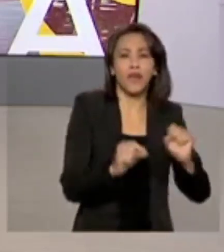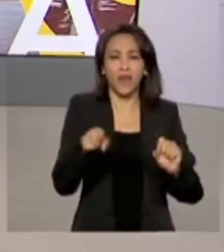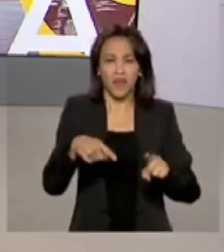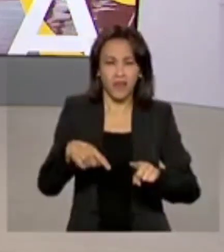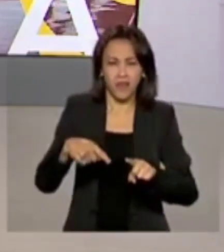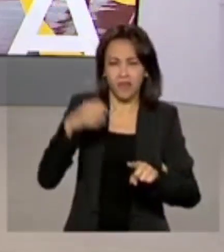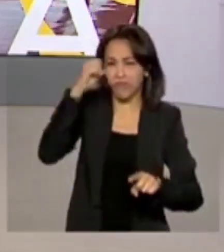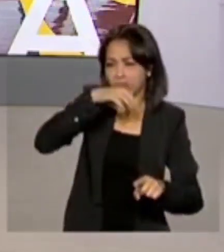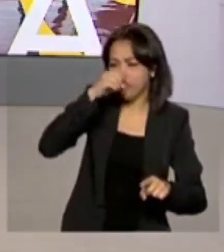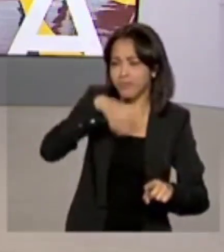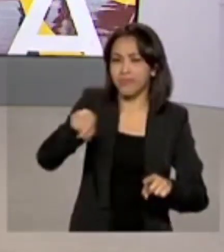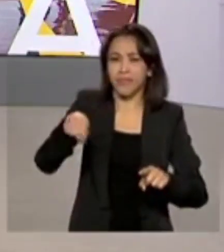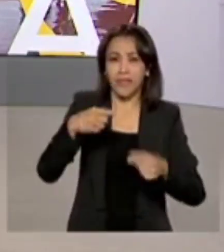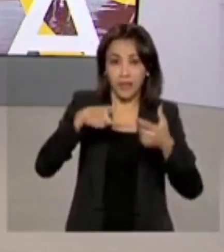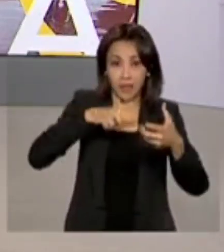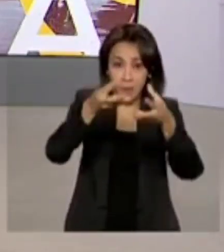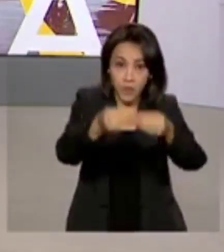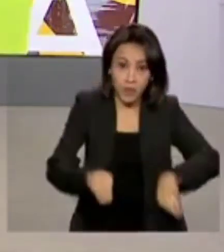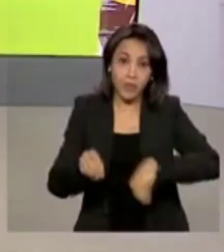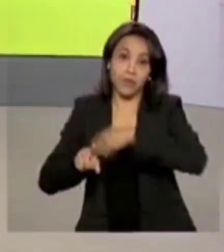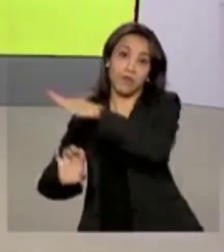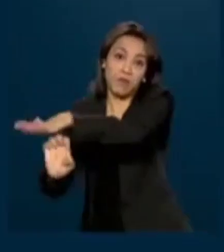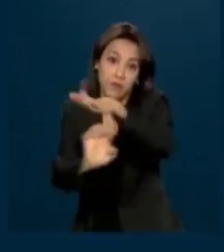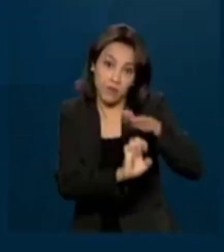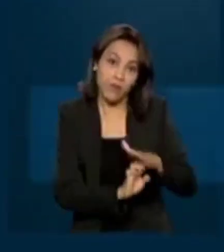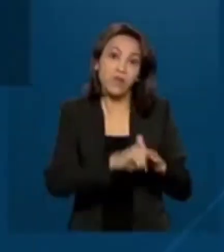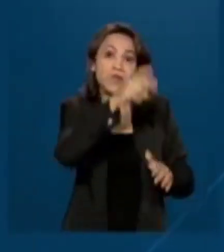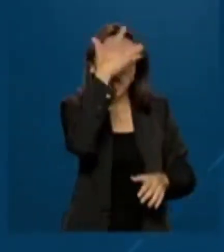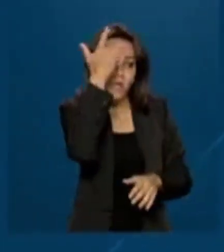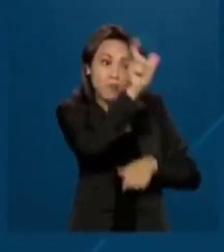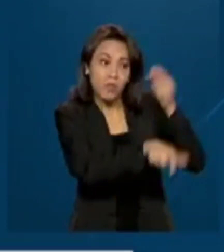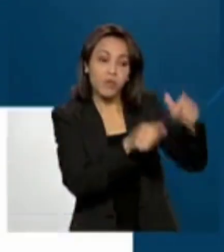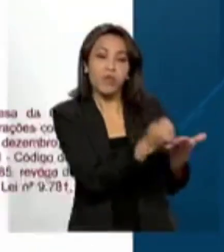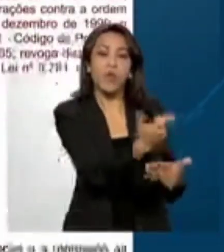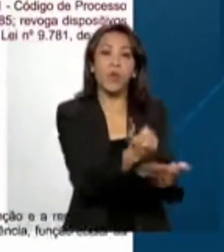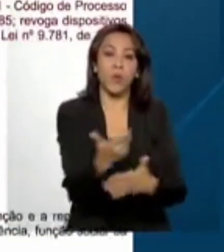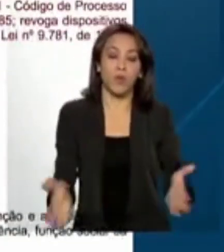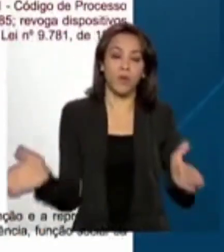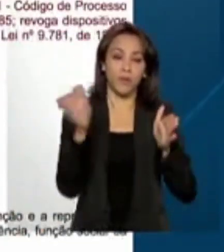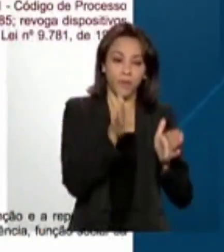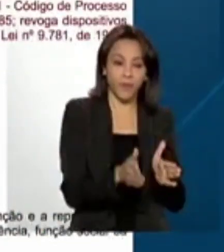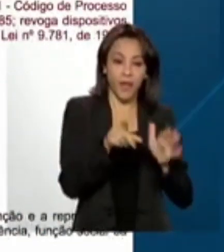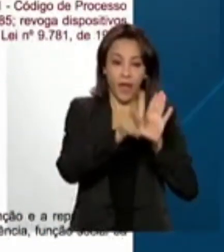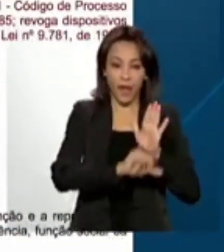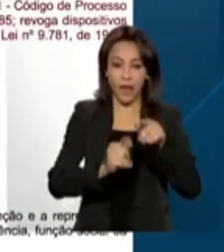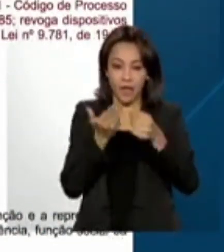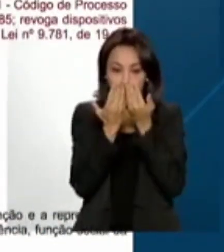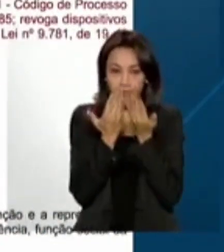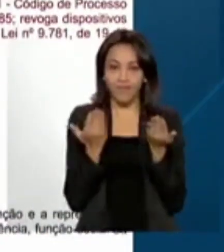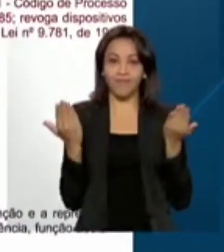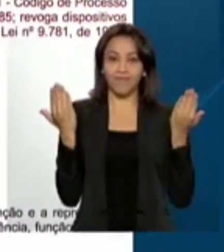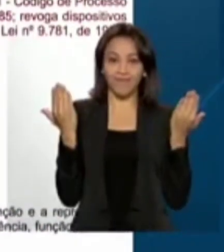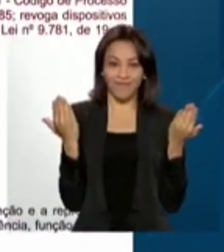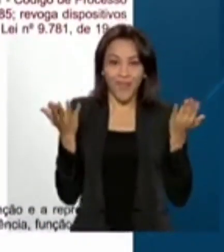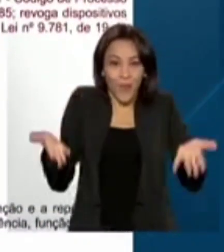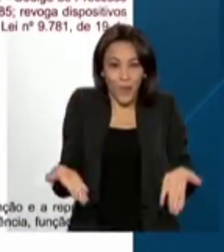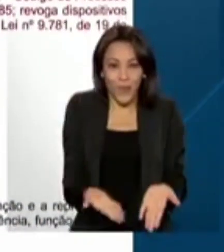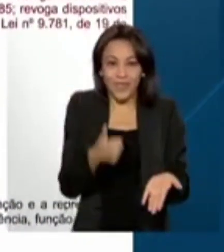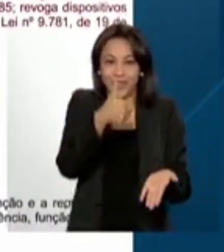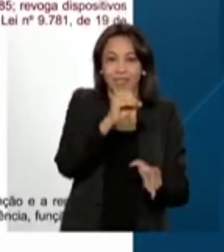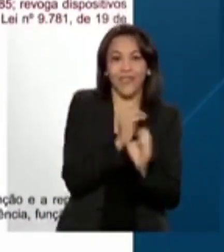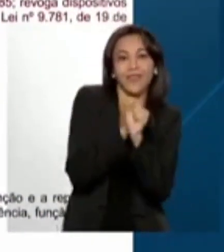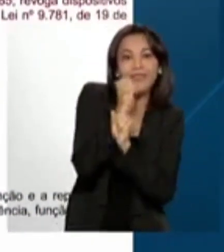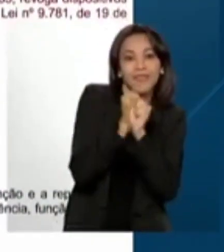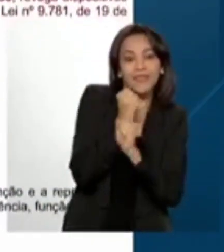comprometam empresas e consumidores. A Lei 12.529, que está completando 10 anos,